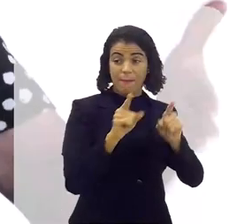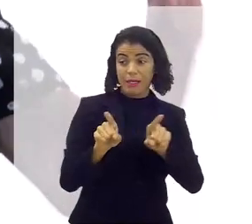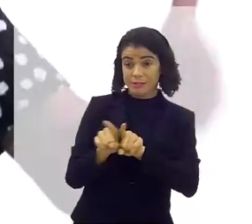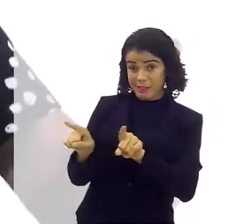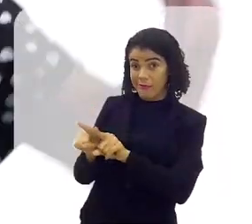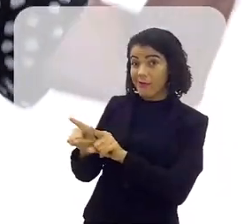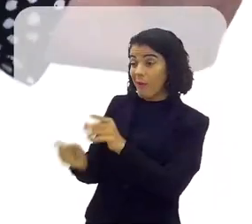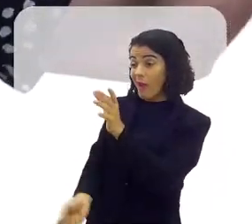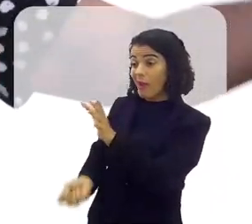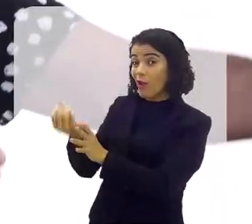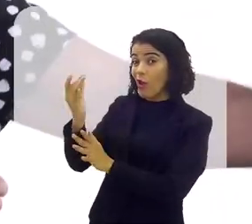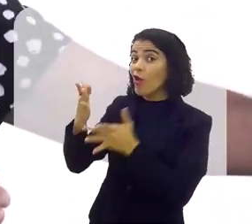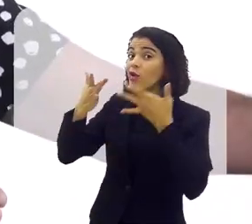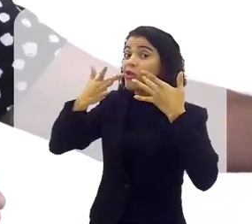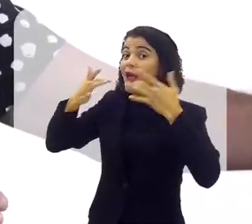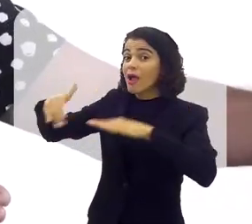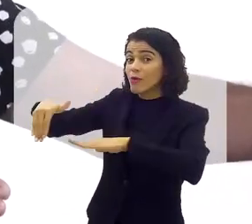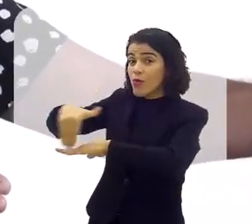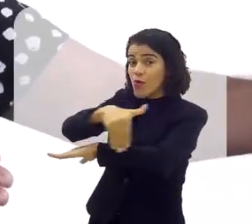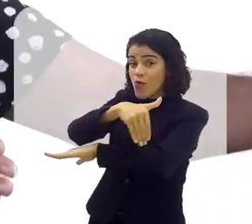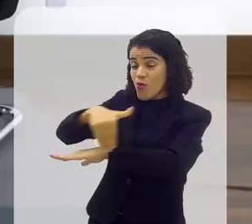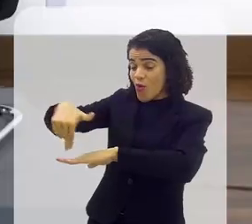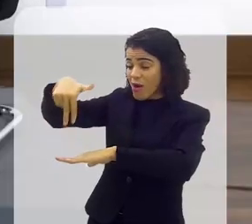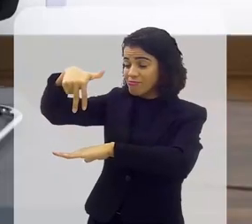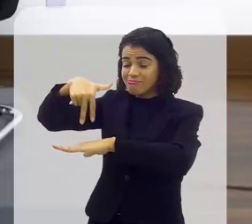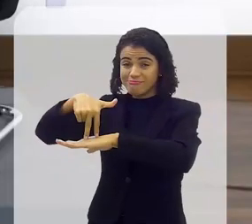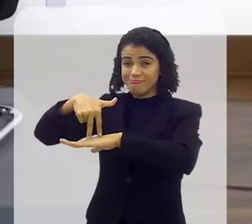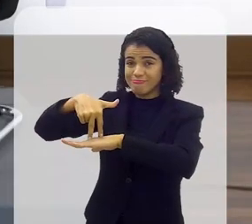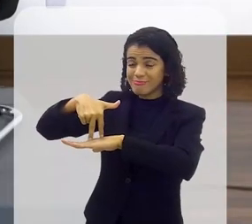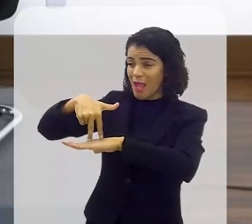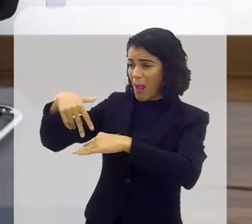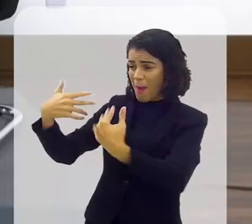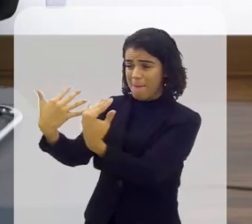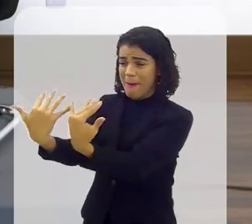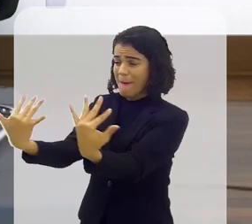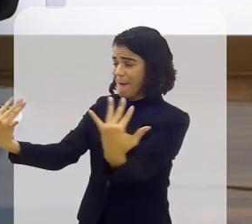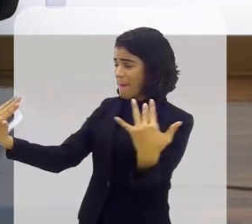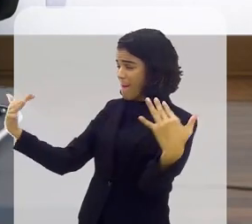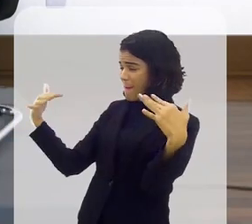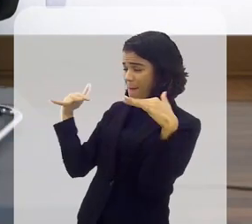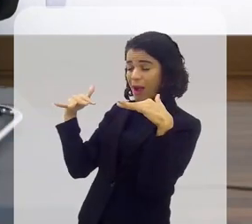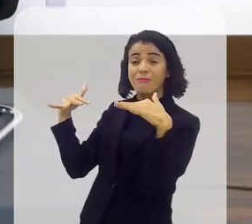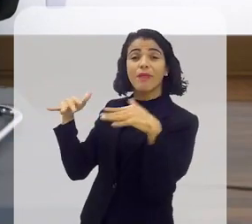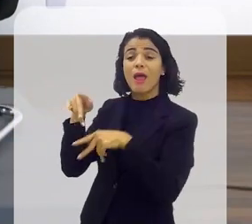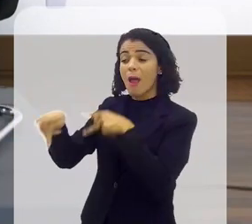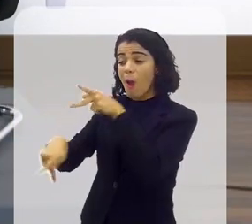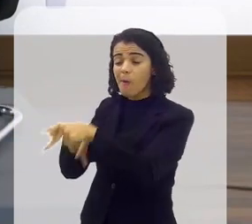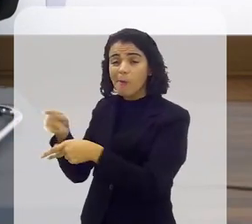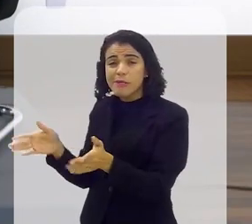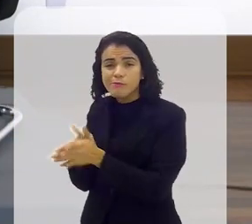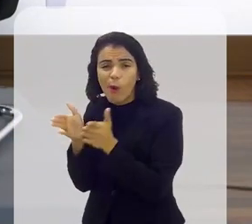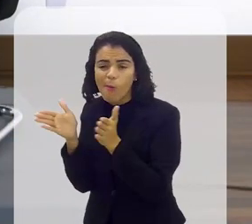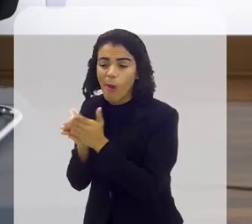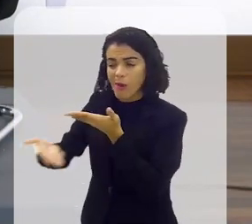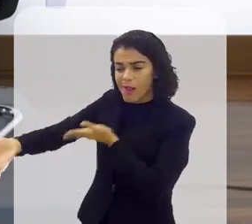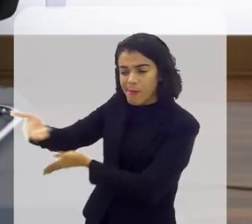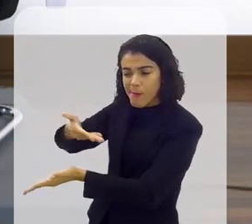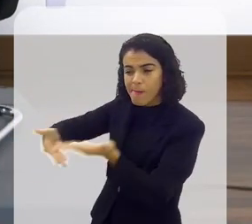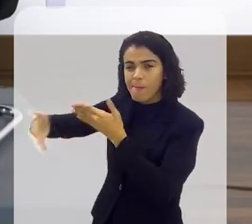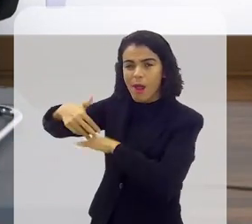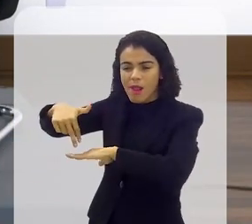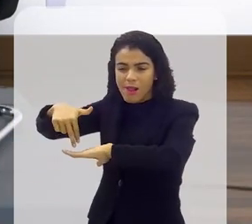nasceu o teatro de rua o teatro de rua o teatro que era feito para a população mais pobre que estava ali